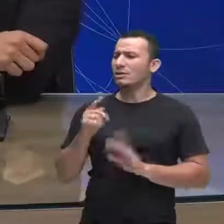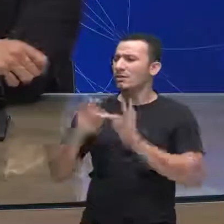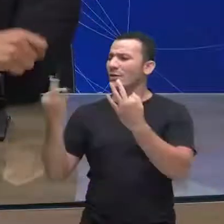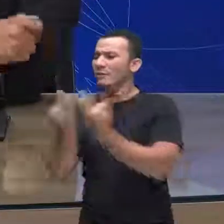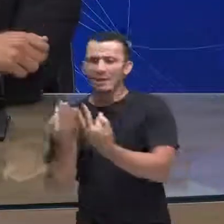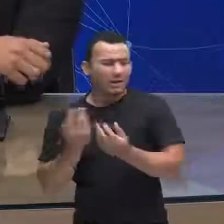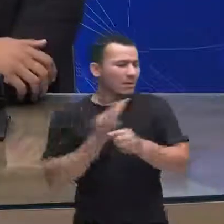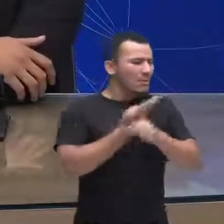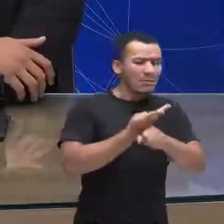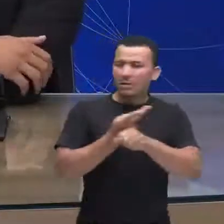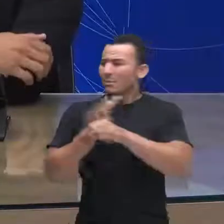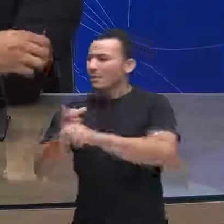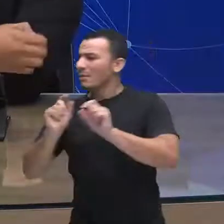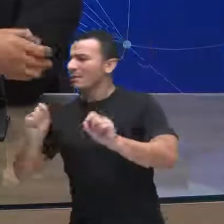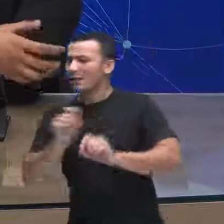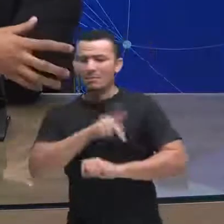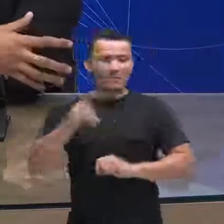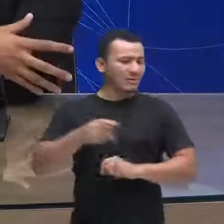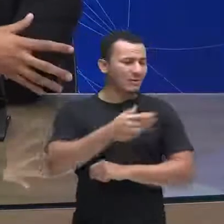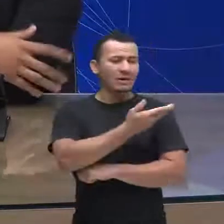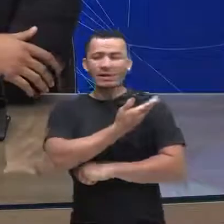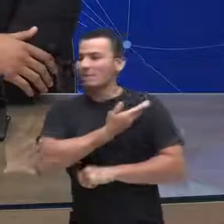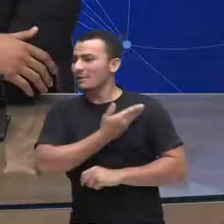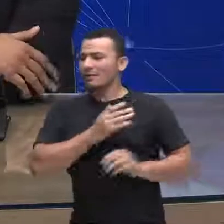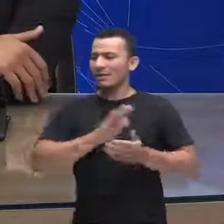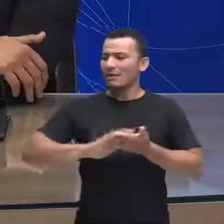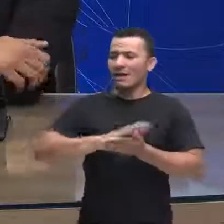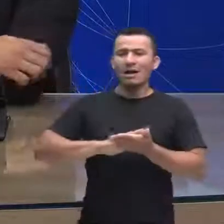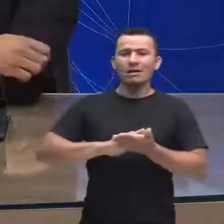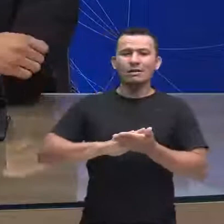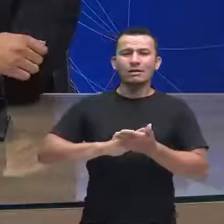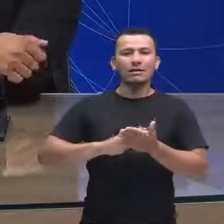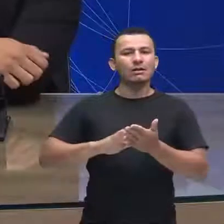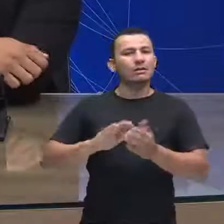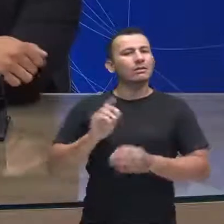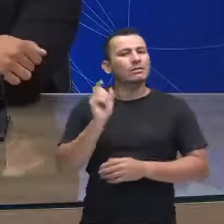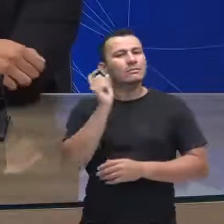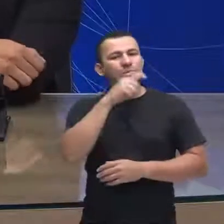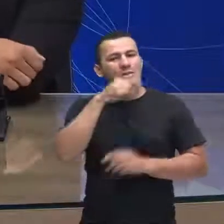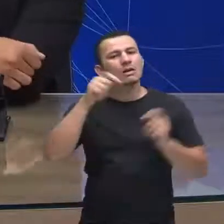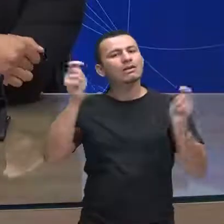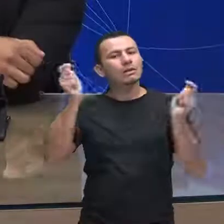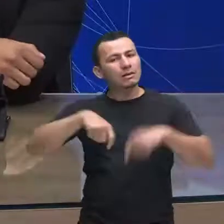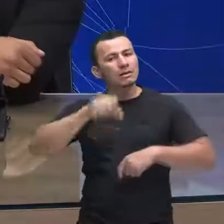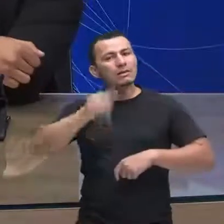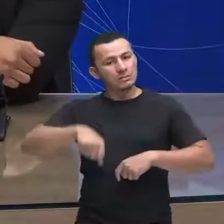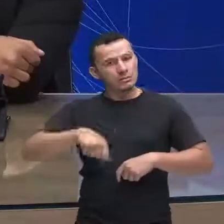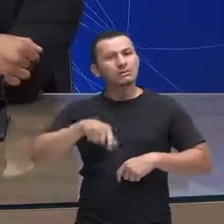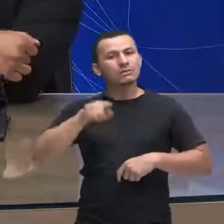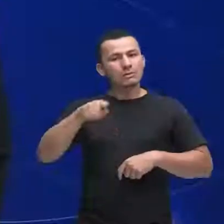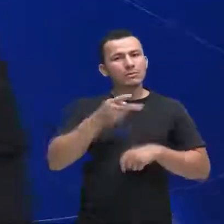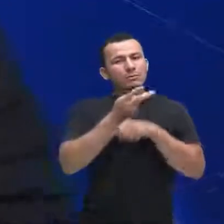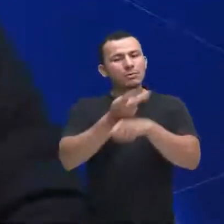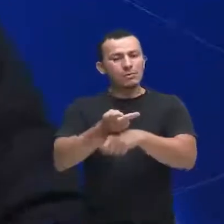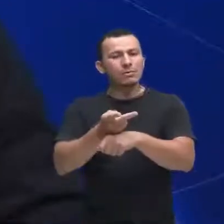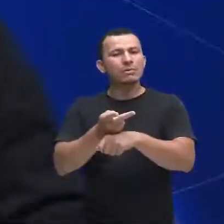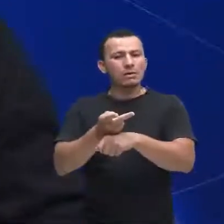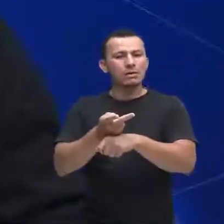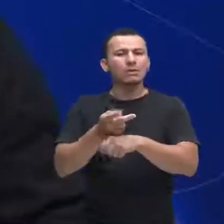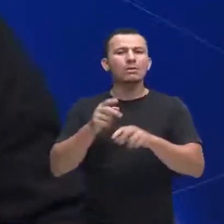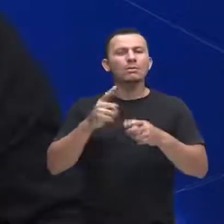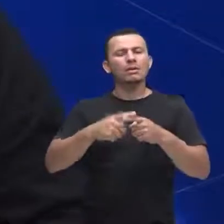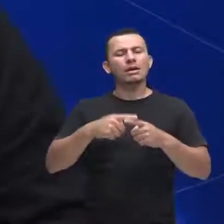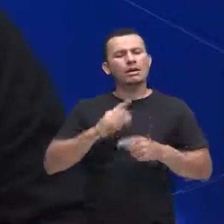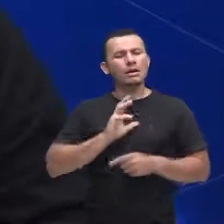com meus professores não posso contar com ninguém e isso quando tu percebe que isso é uma grande mentira tu estava falando do amor